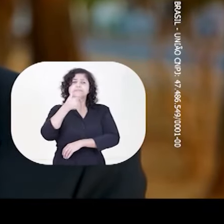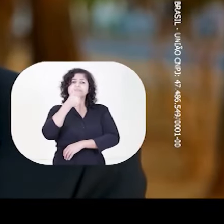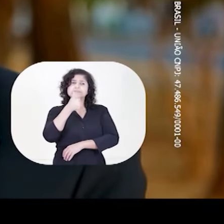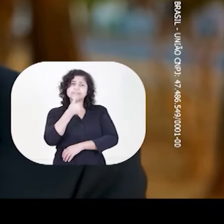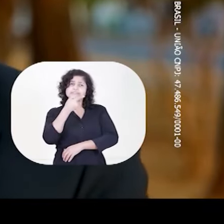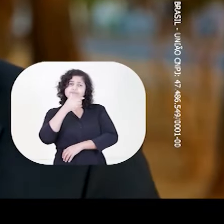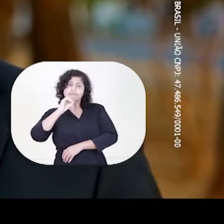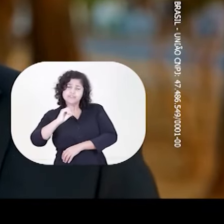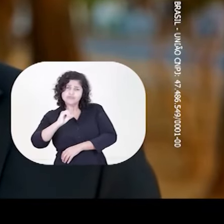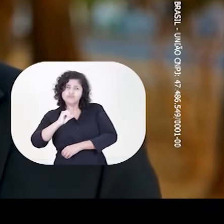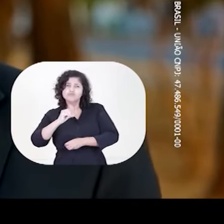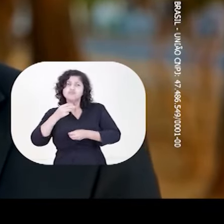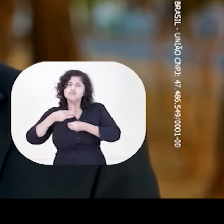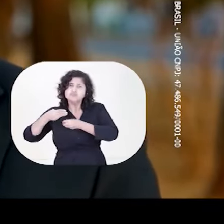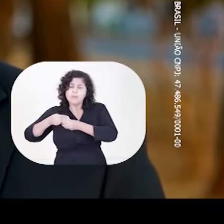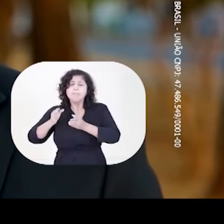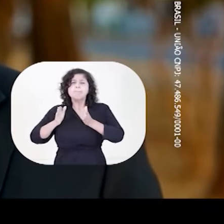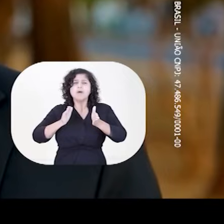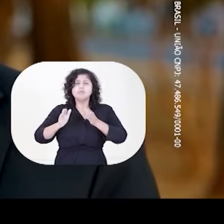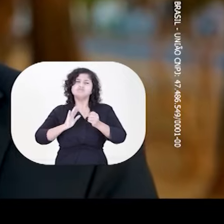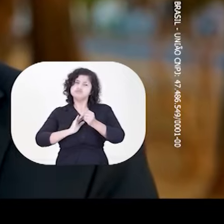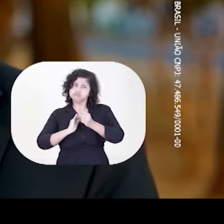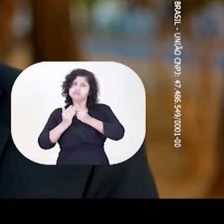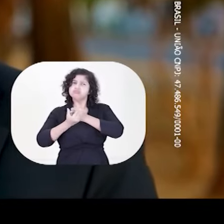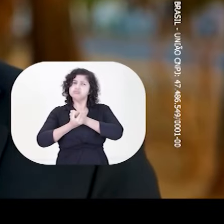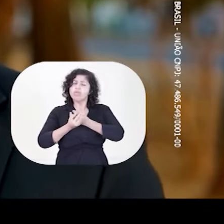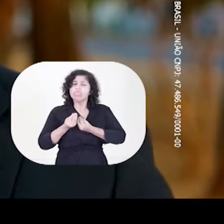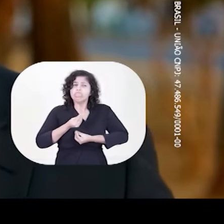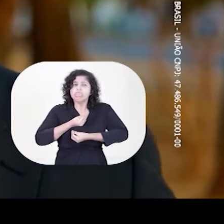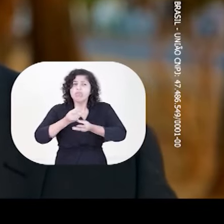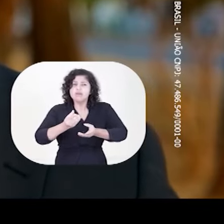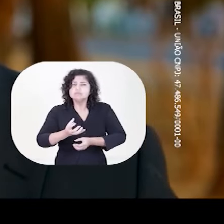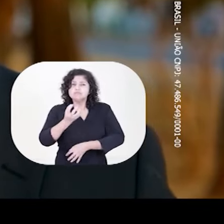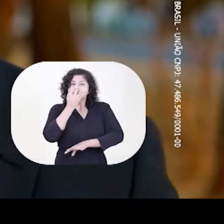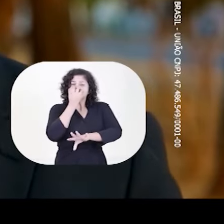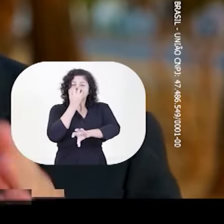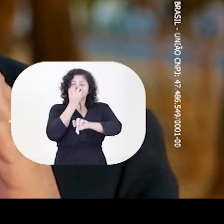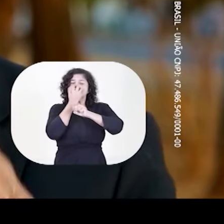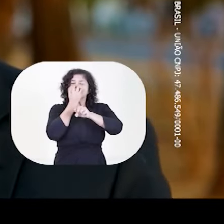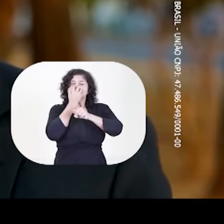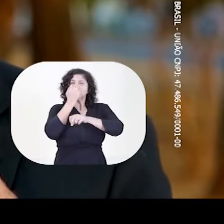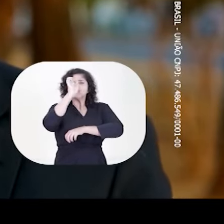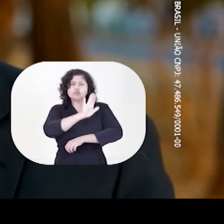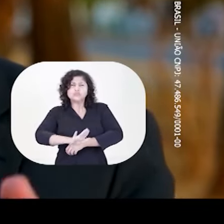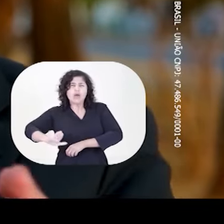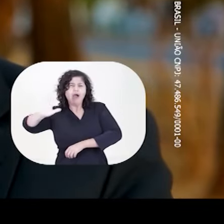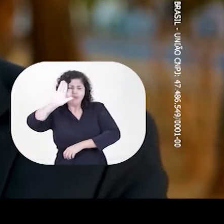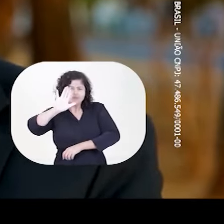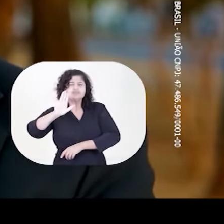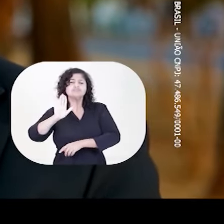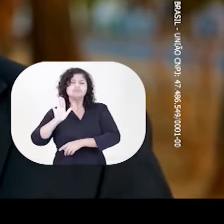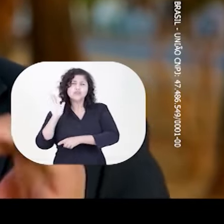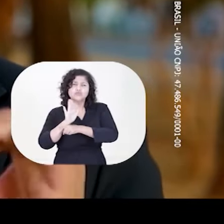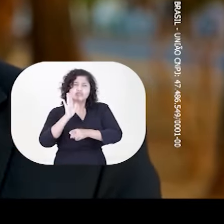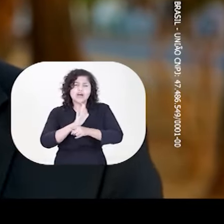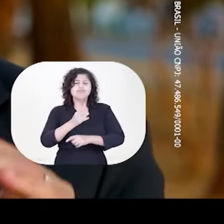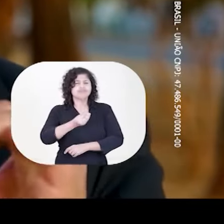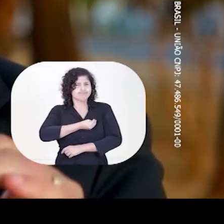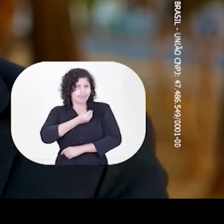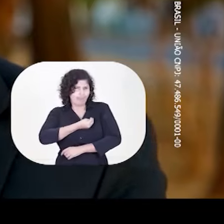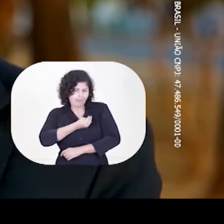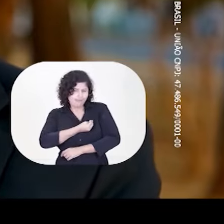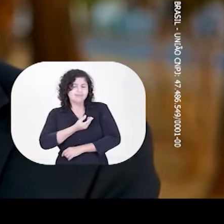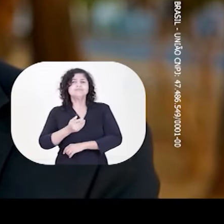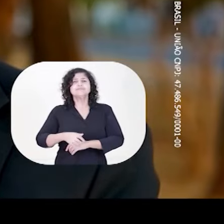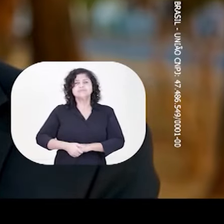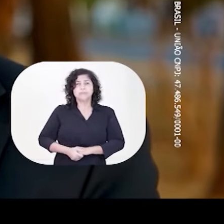municípios. Durante a pandemia, enviamos respiradores para todo o estado, salvando milhares de vidas. Foram mais